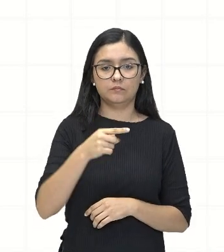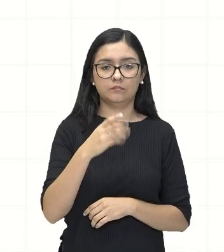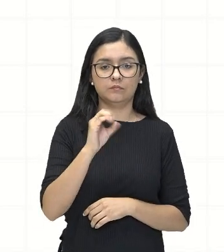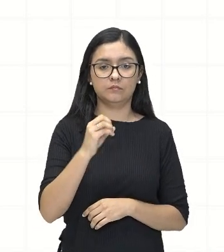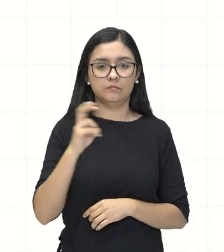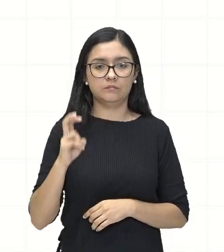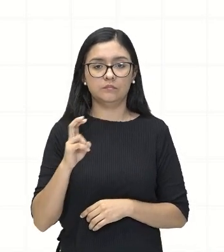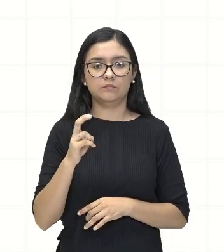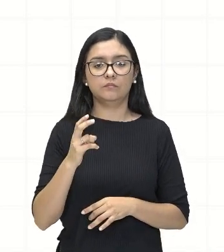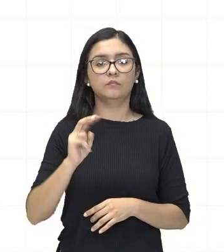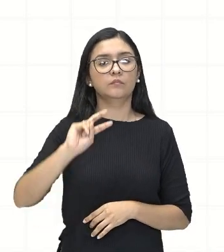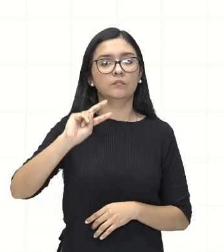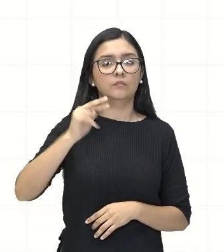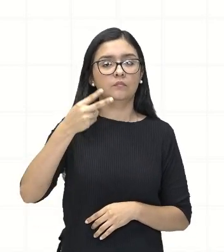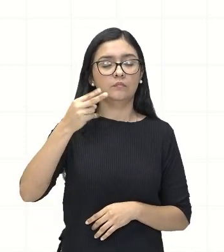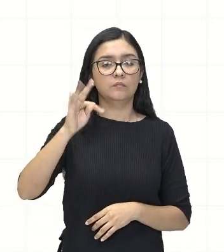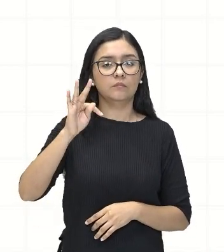de tempo.